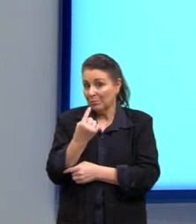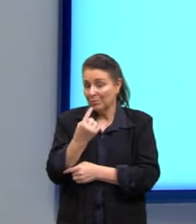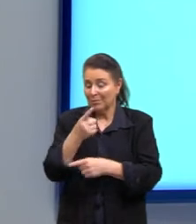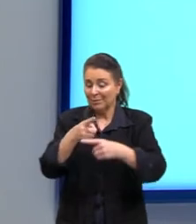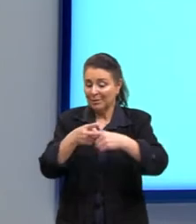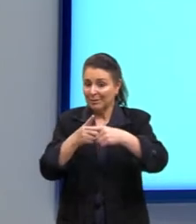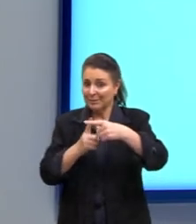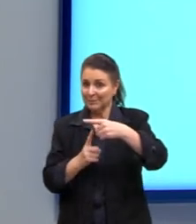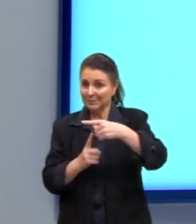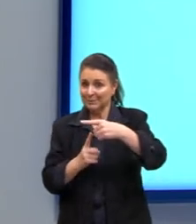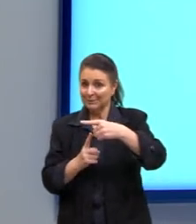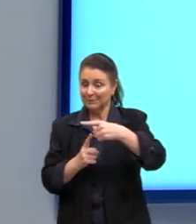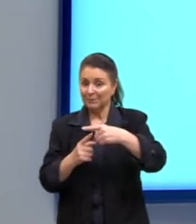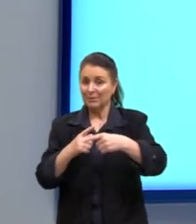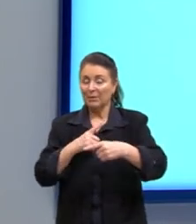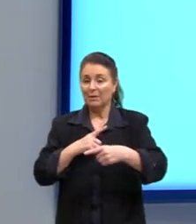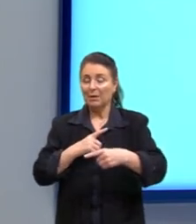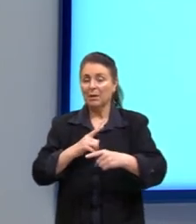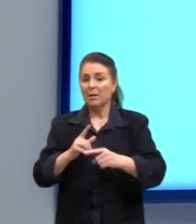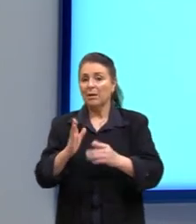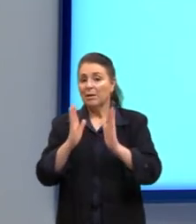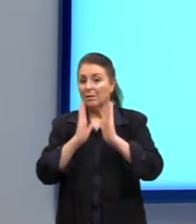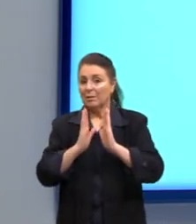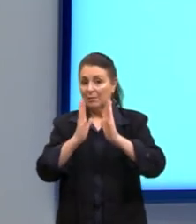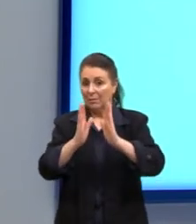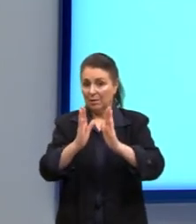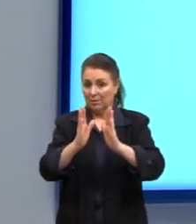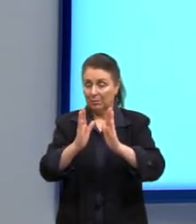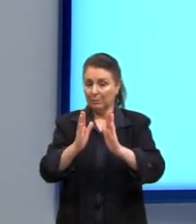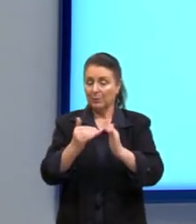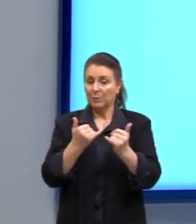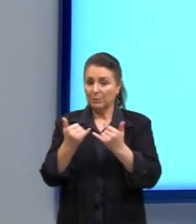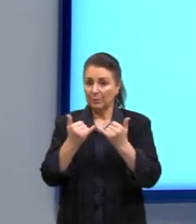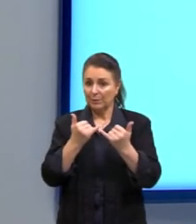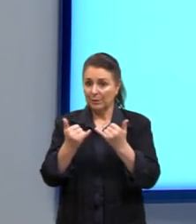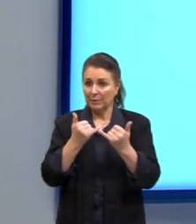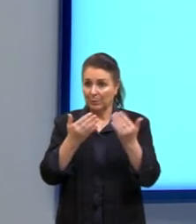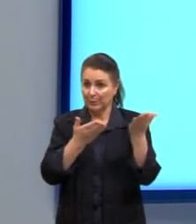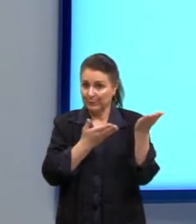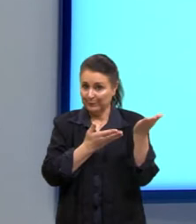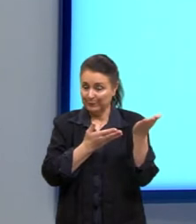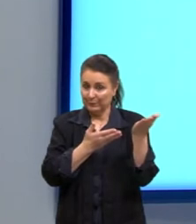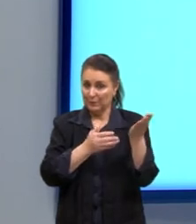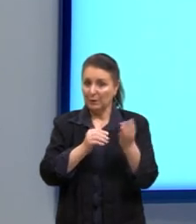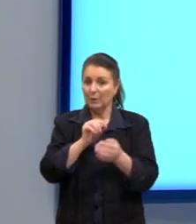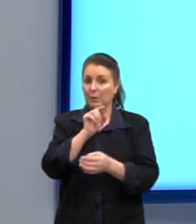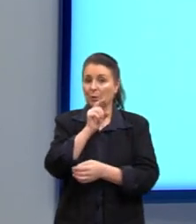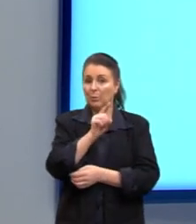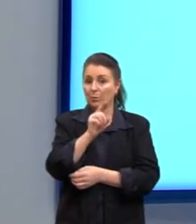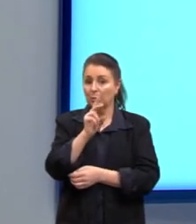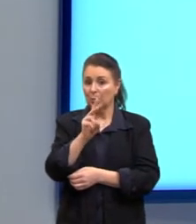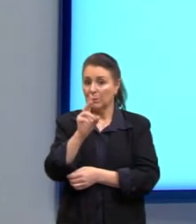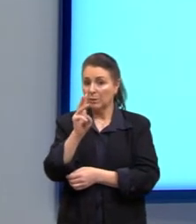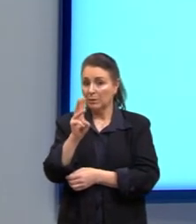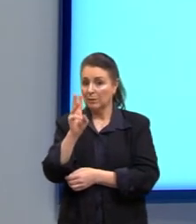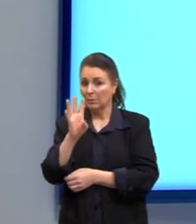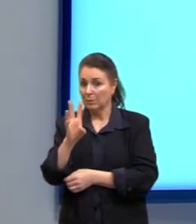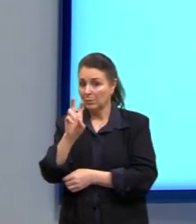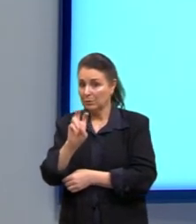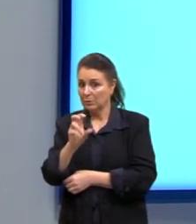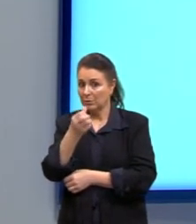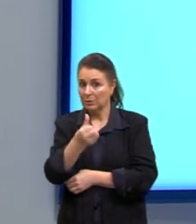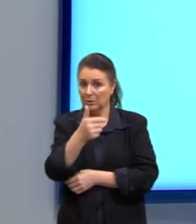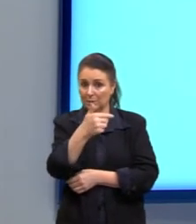alguns intervalos, né? Aqui no exemplo, nós tínhamos 1, 2, 3, 4, 5,